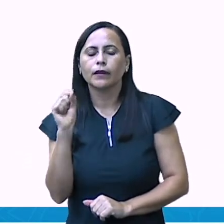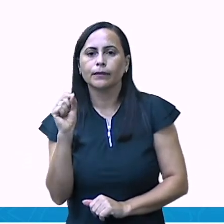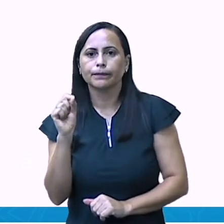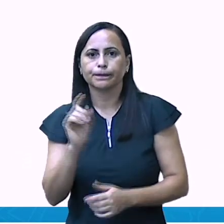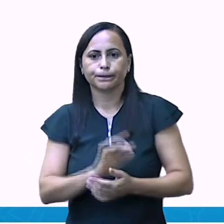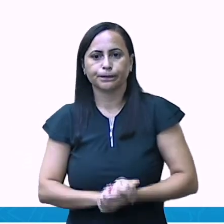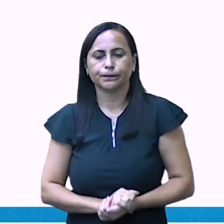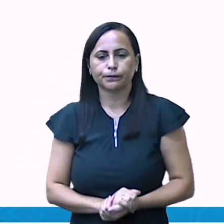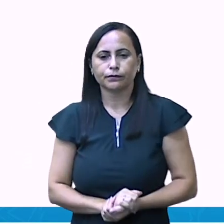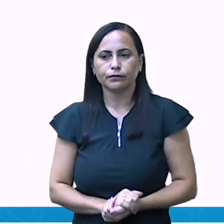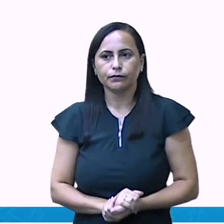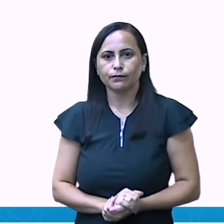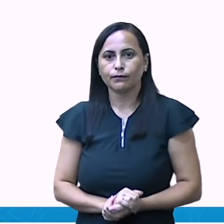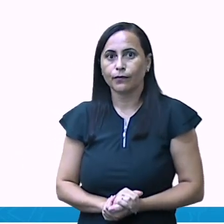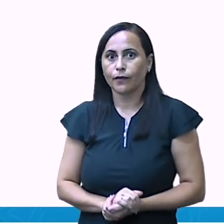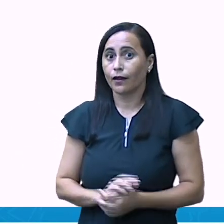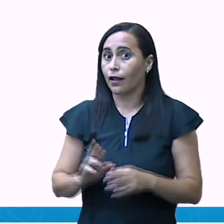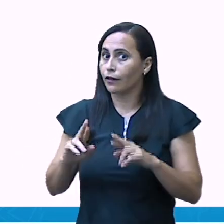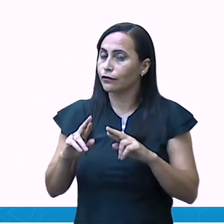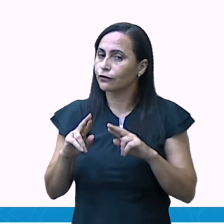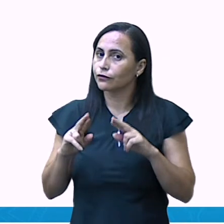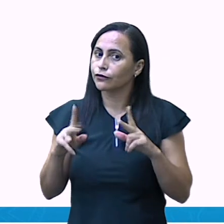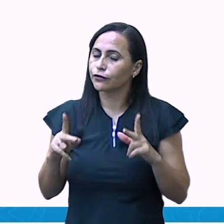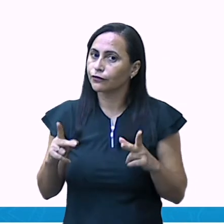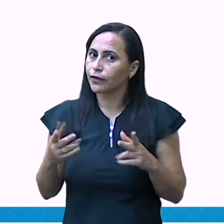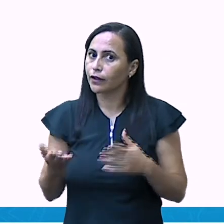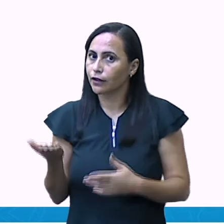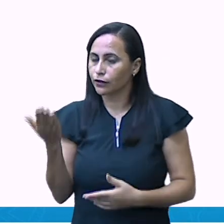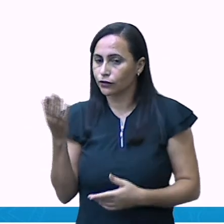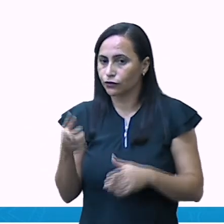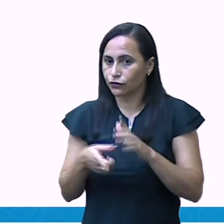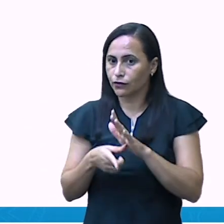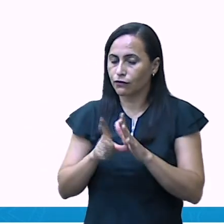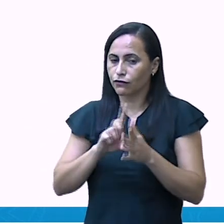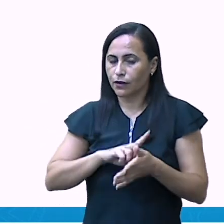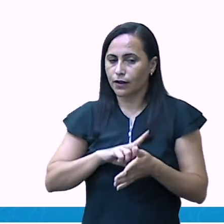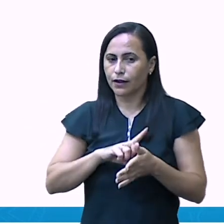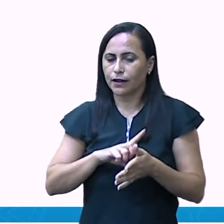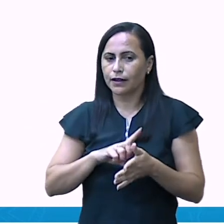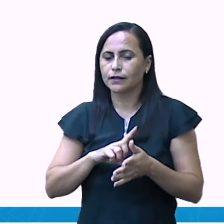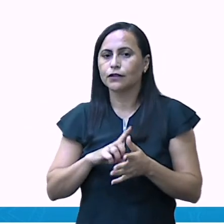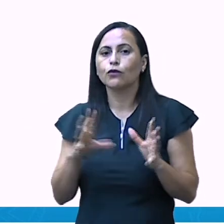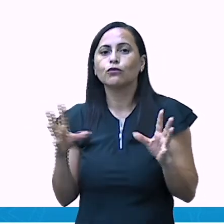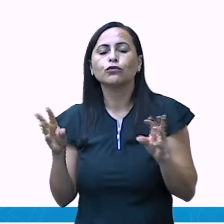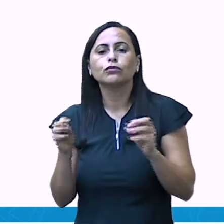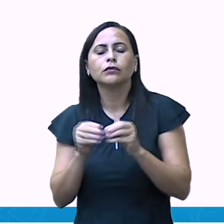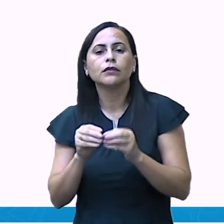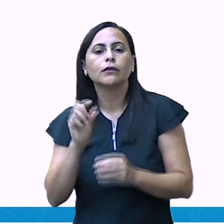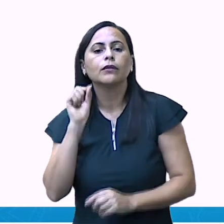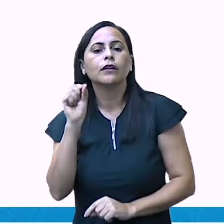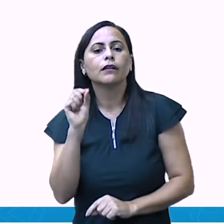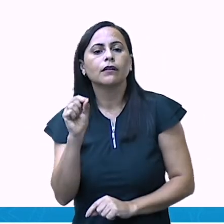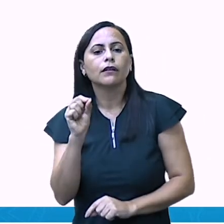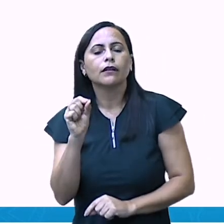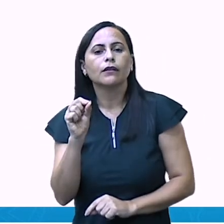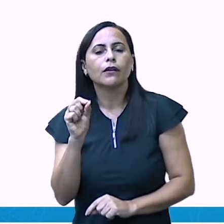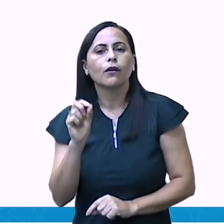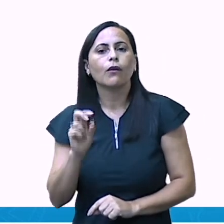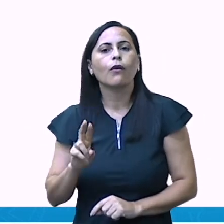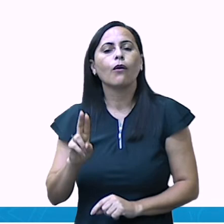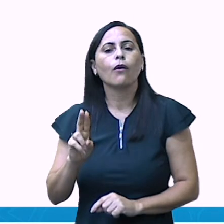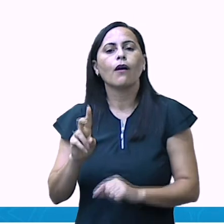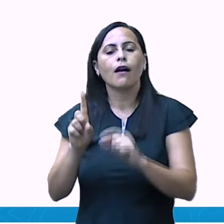dois. Aqui, diferente da operação anterior, nós iremos juntar o quê, estudantes? Nós iremos juntar